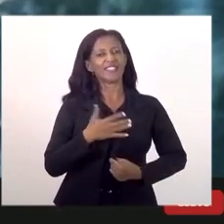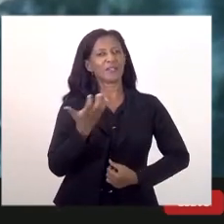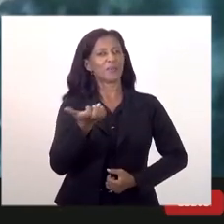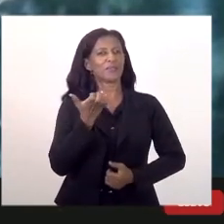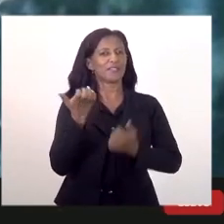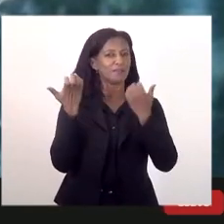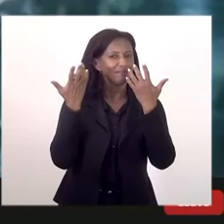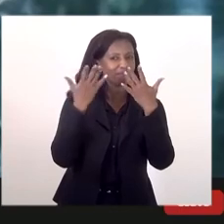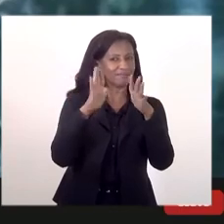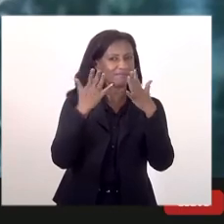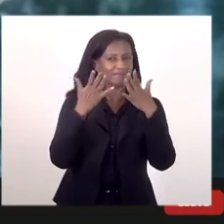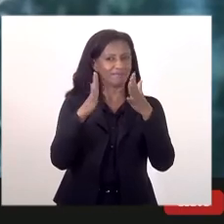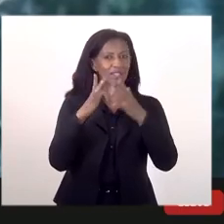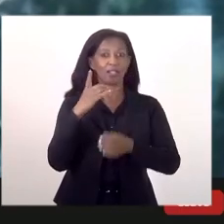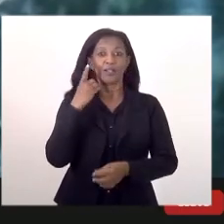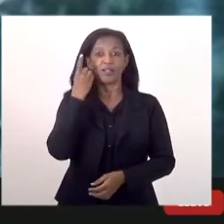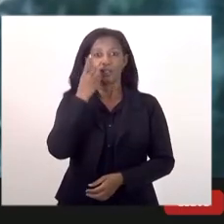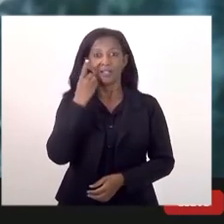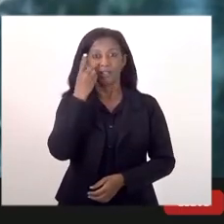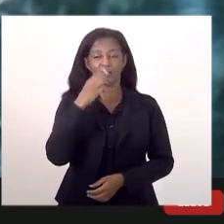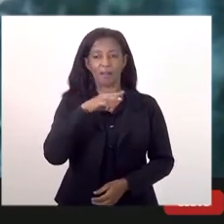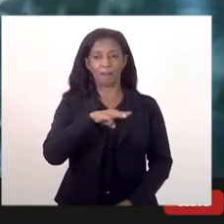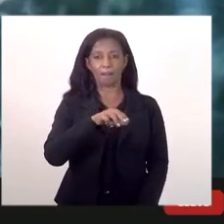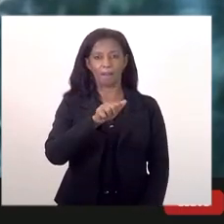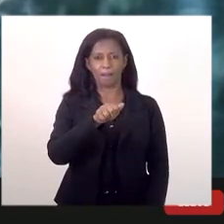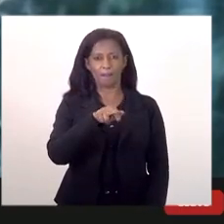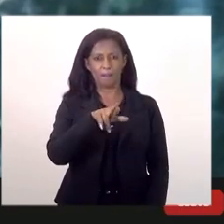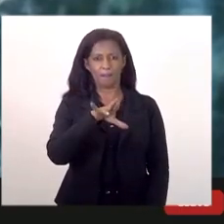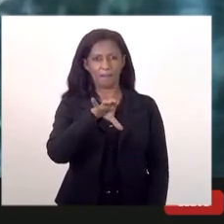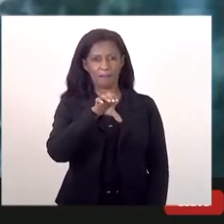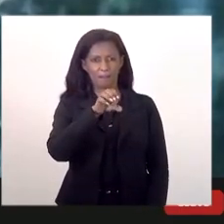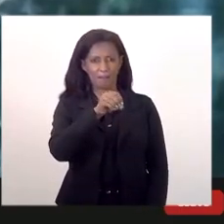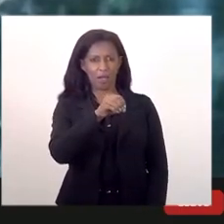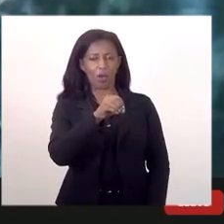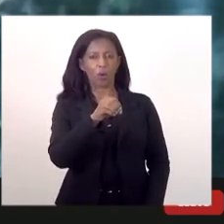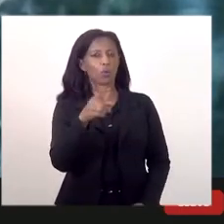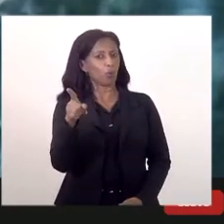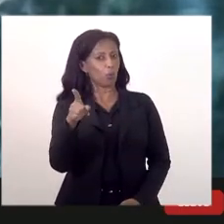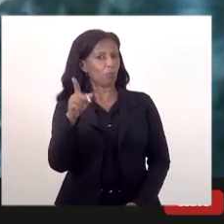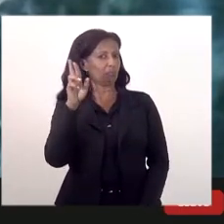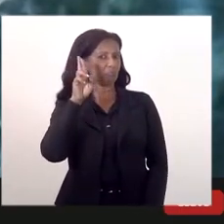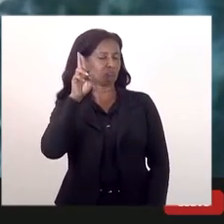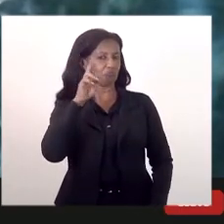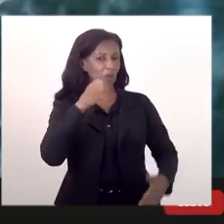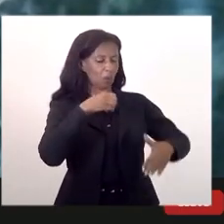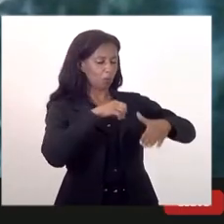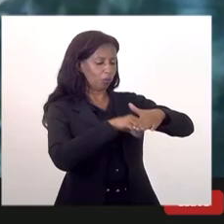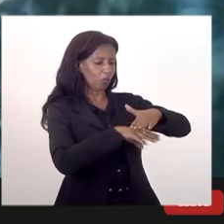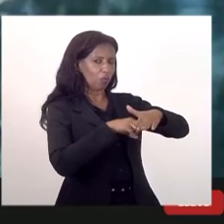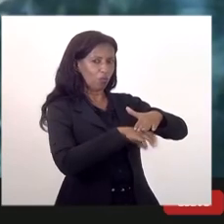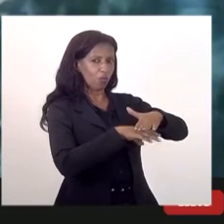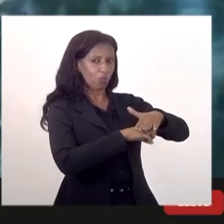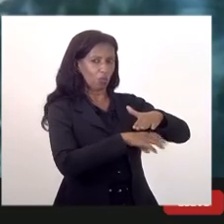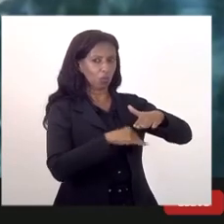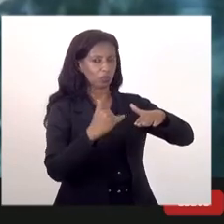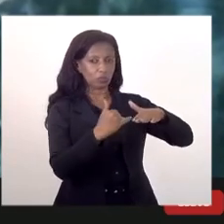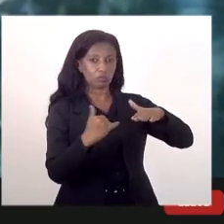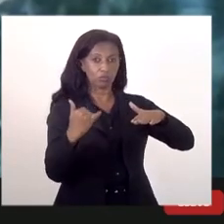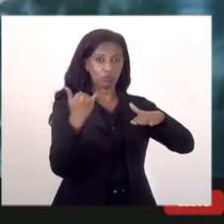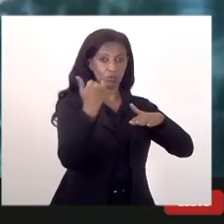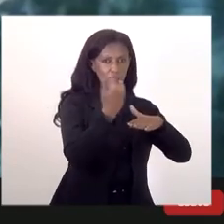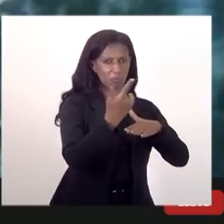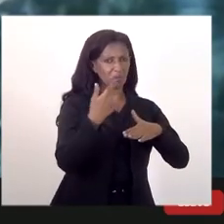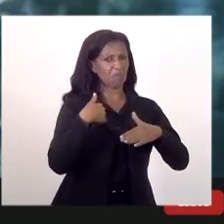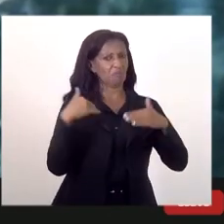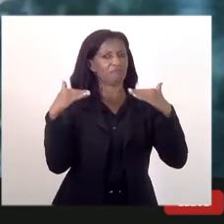o deputado pela iniciativa do Fundo Soberano do qual sou perfeitamente favorável